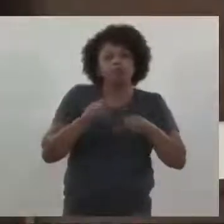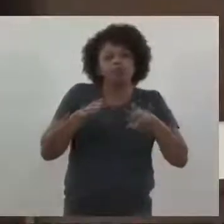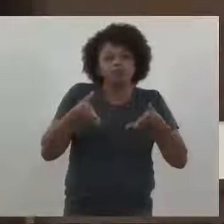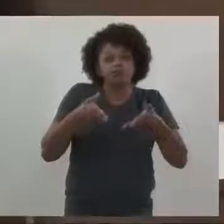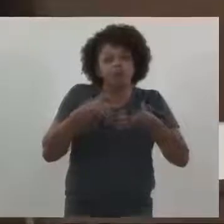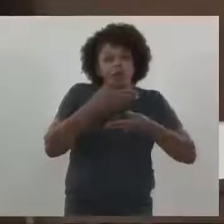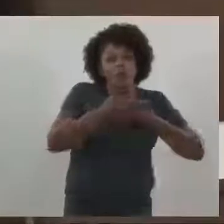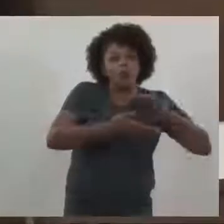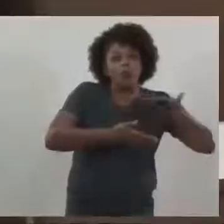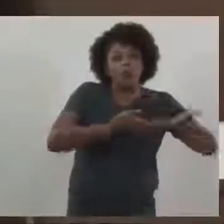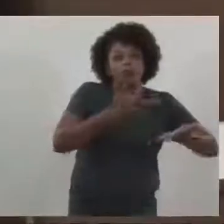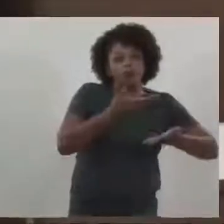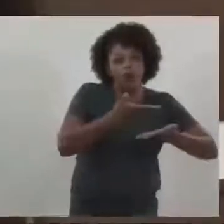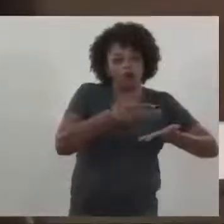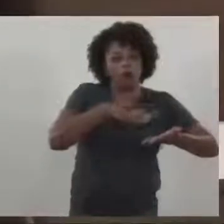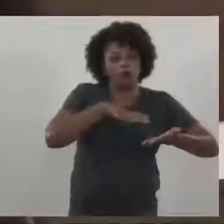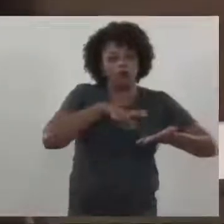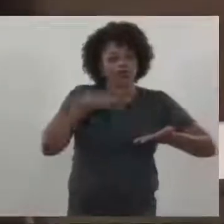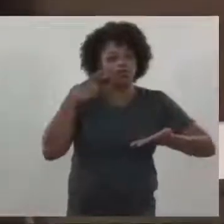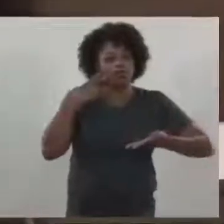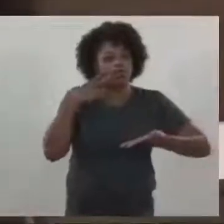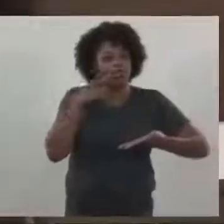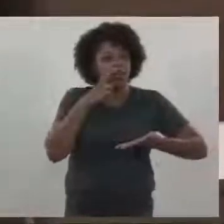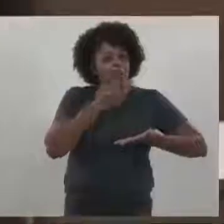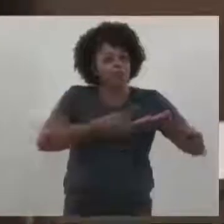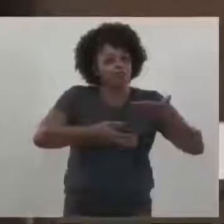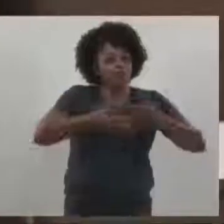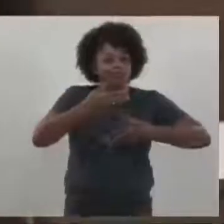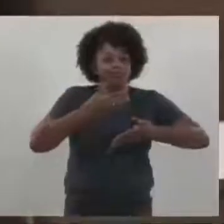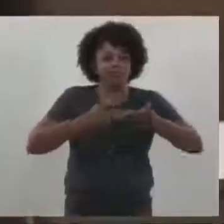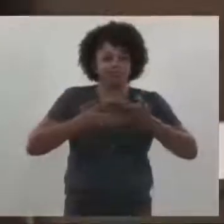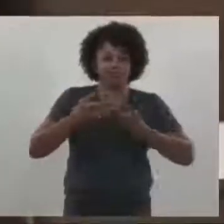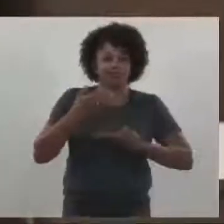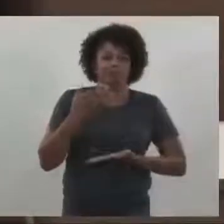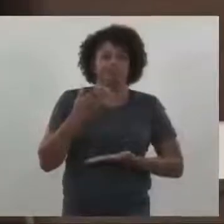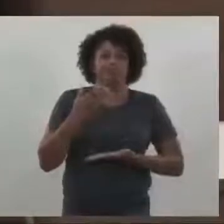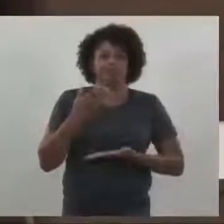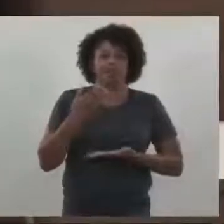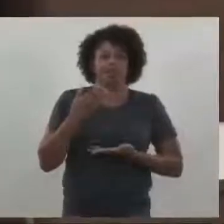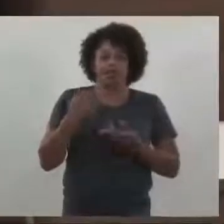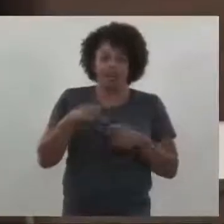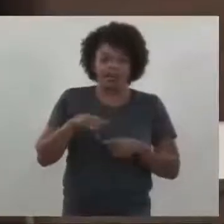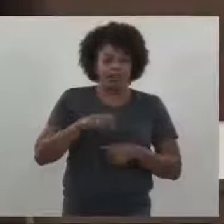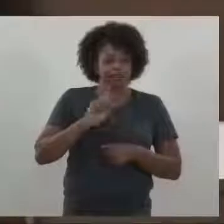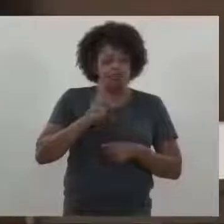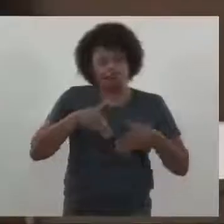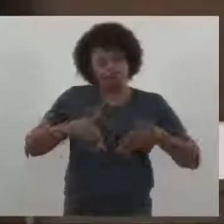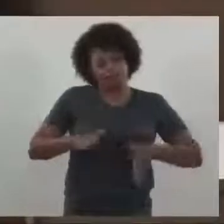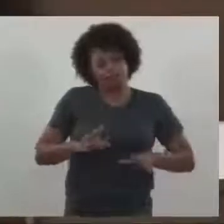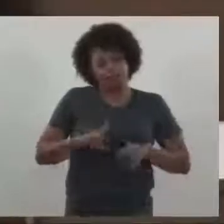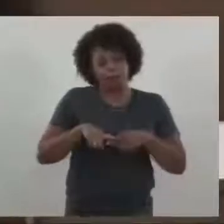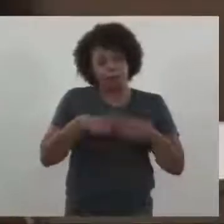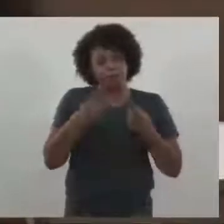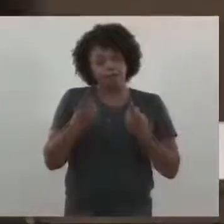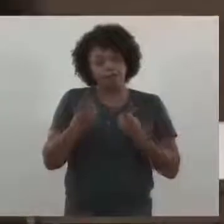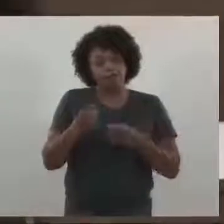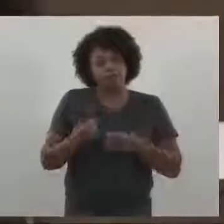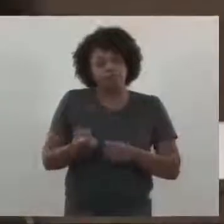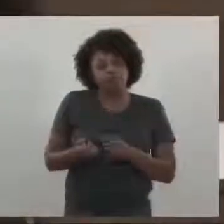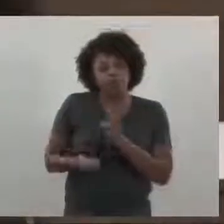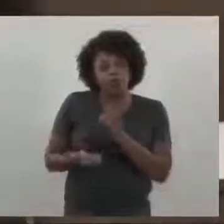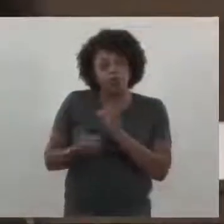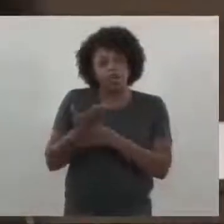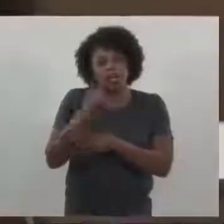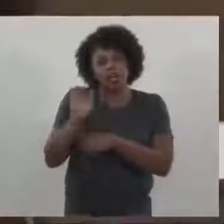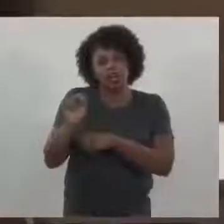retribuir a cidade que me deu o que eu tenho de mais importante, que é a minha família, a cidade onde eu não nasci, mas que eu renasci a partir do momento em que